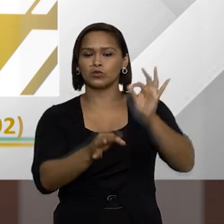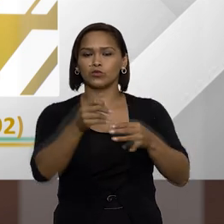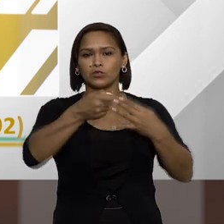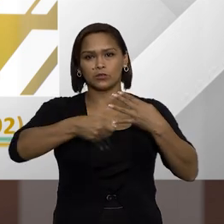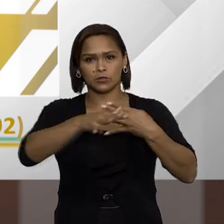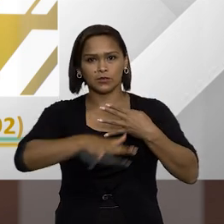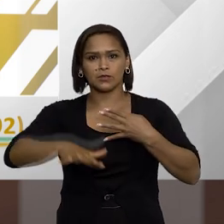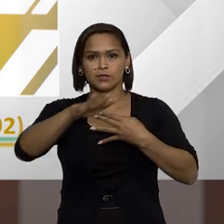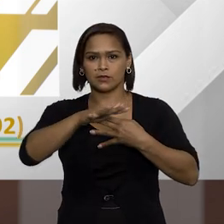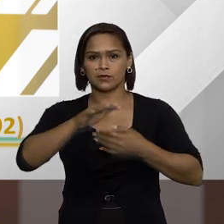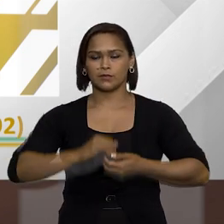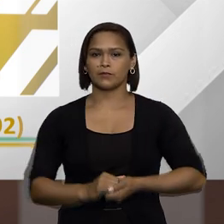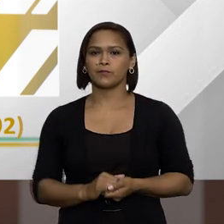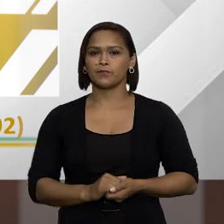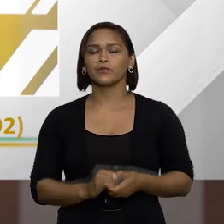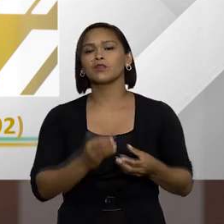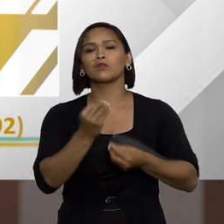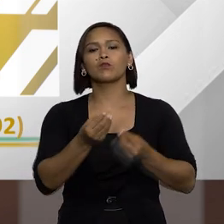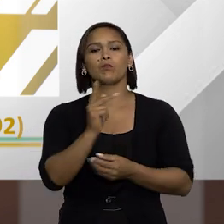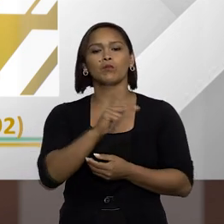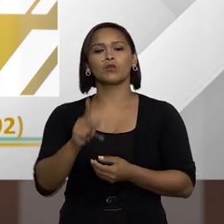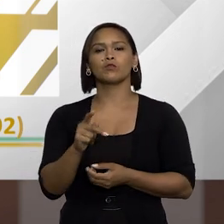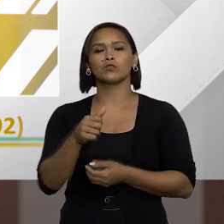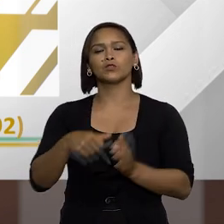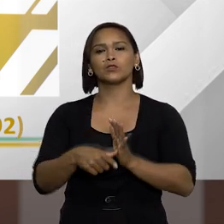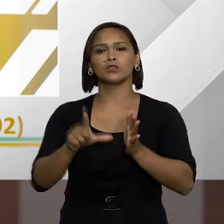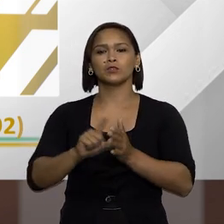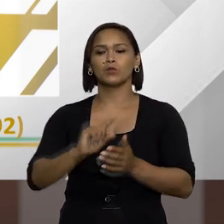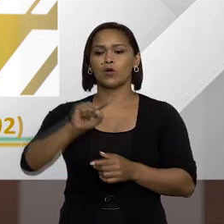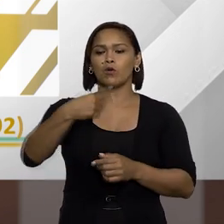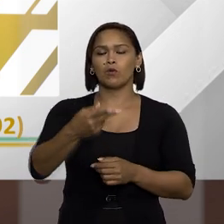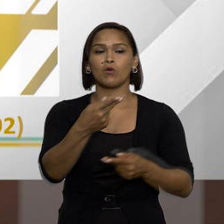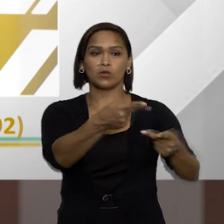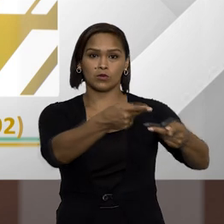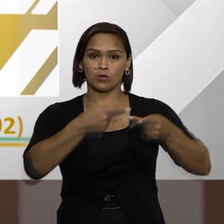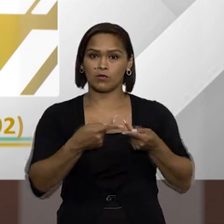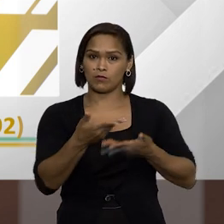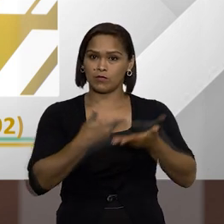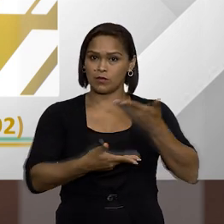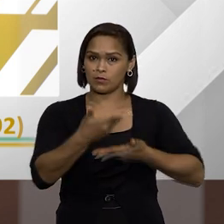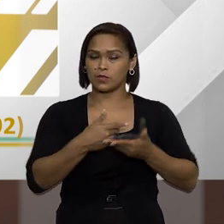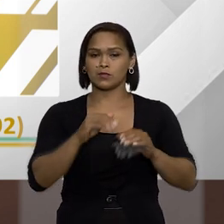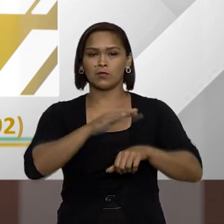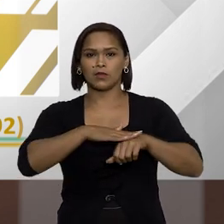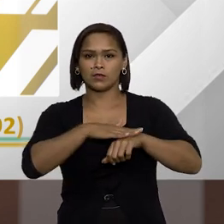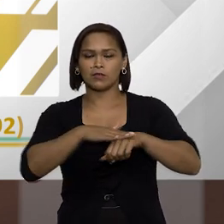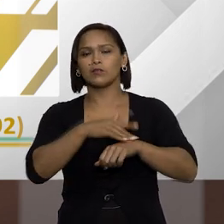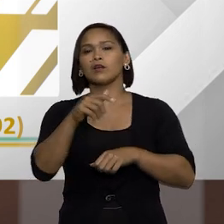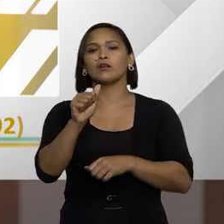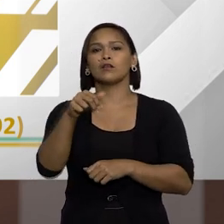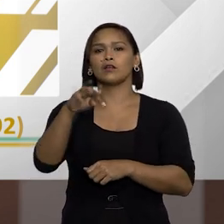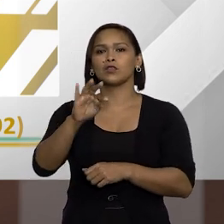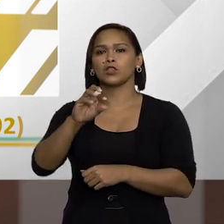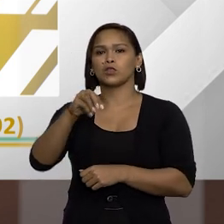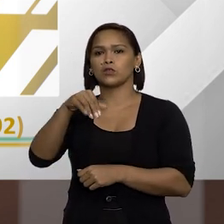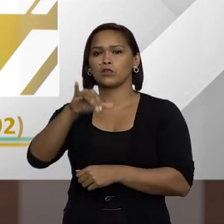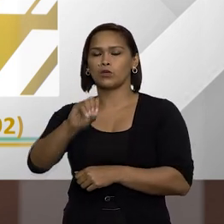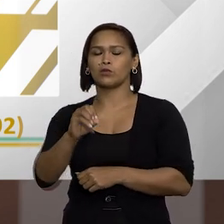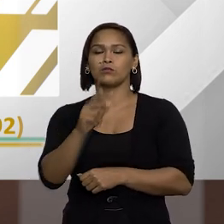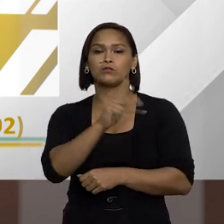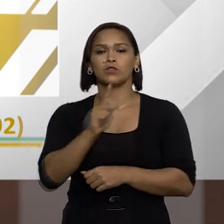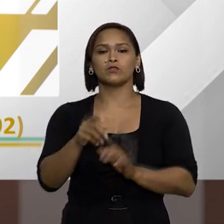quanto jurisprudenciais. Como o professor Thalios antecipou, o nosso outro convidado que vai participar desse bate-papo é Antônio Daud,